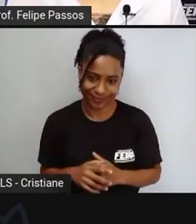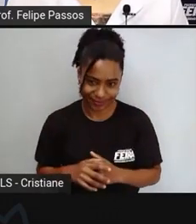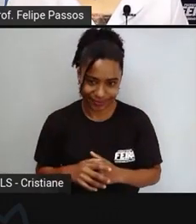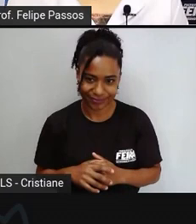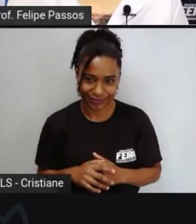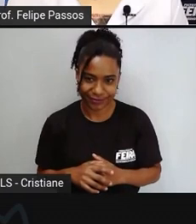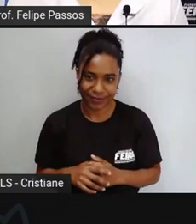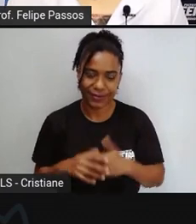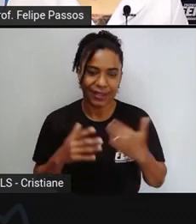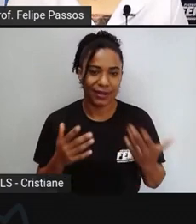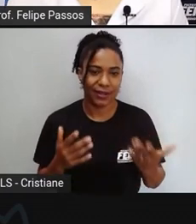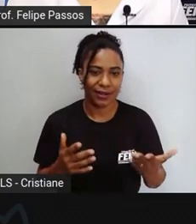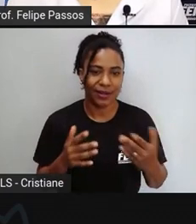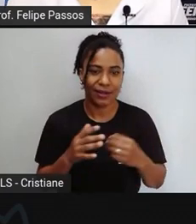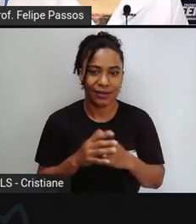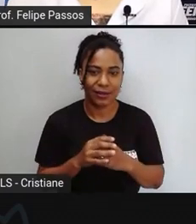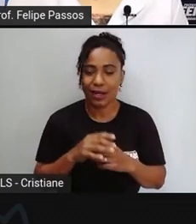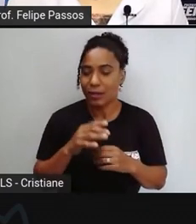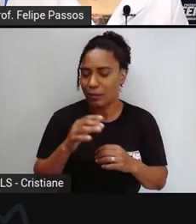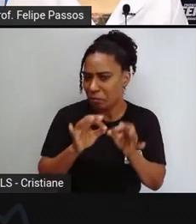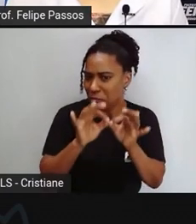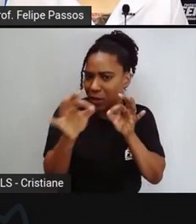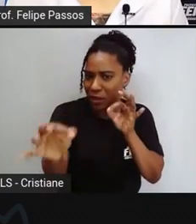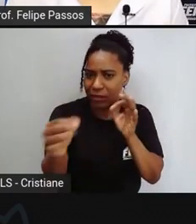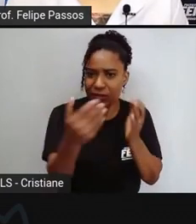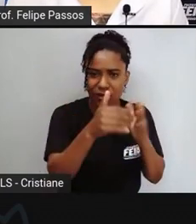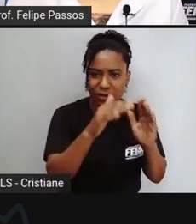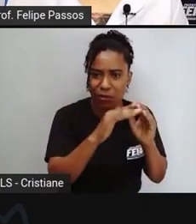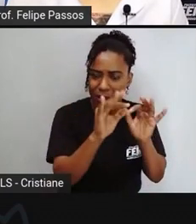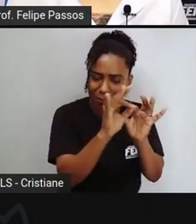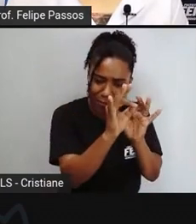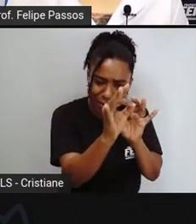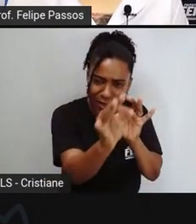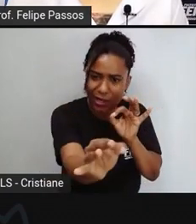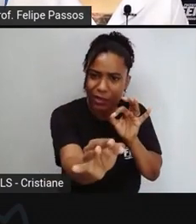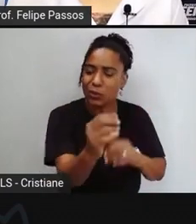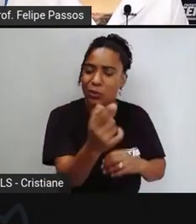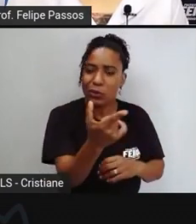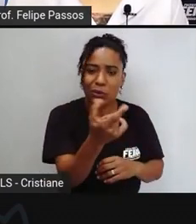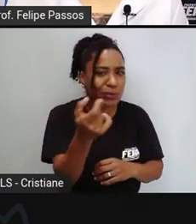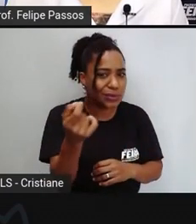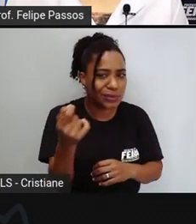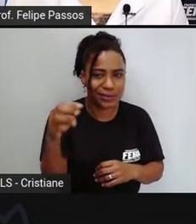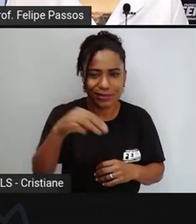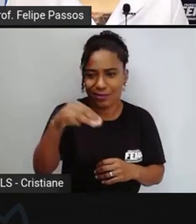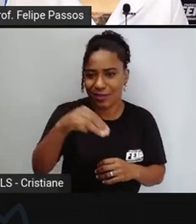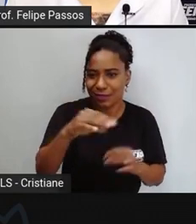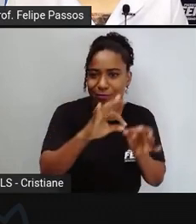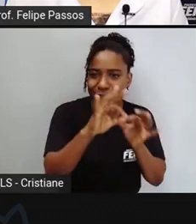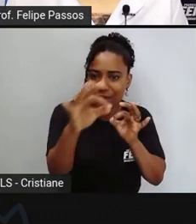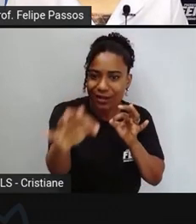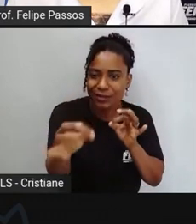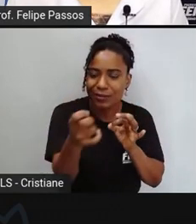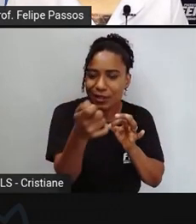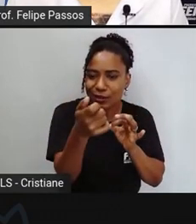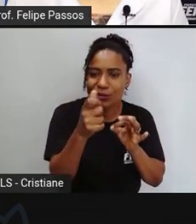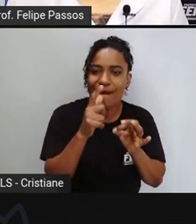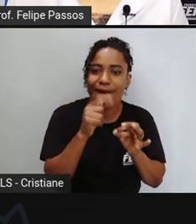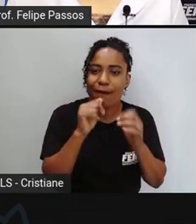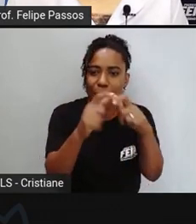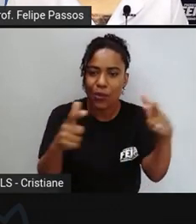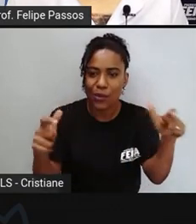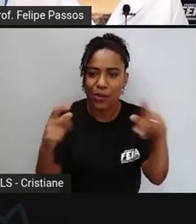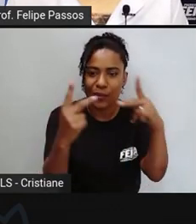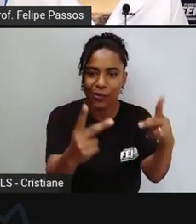a 200 metros da sua escola e por isso as pessoas não